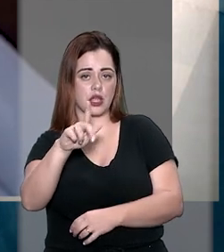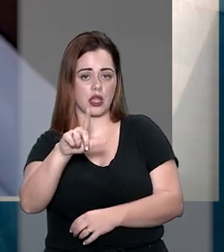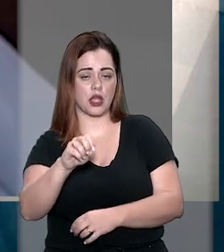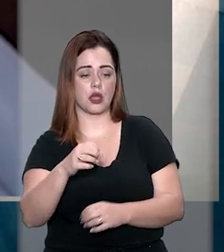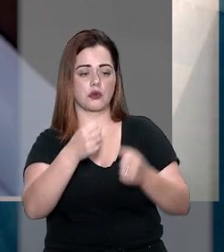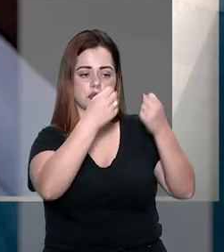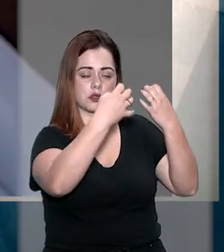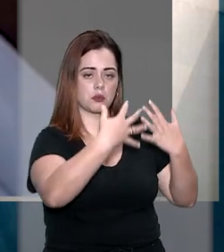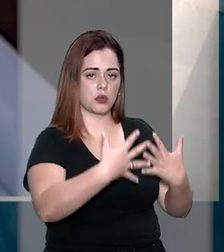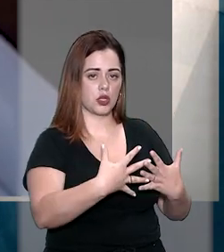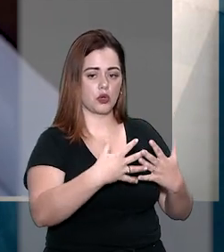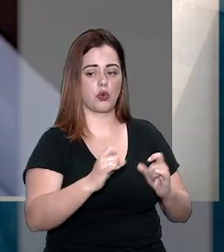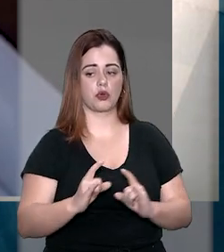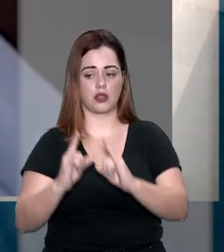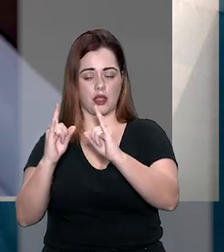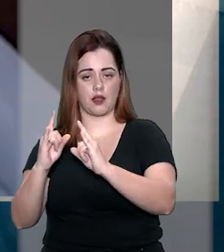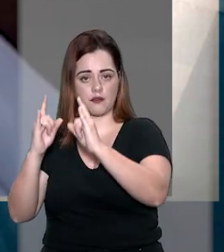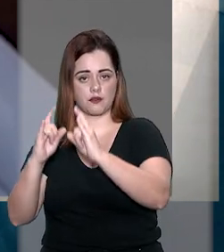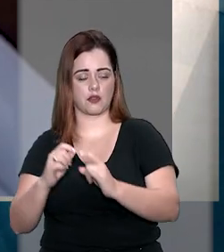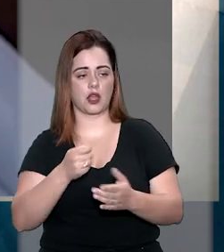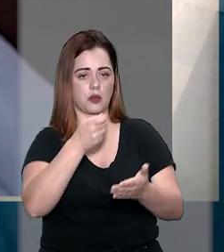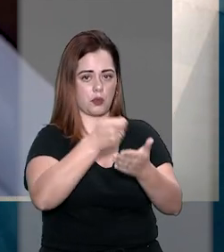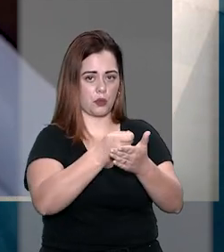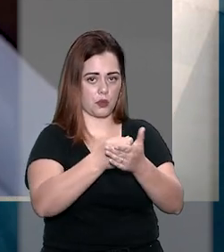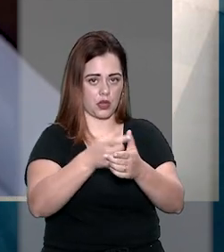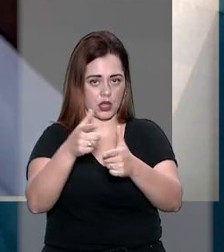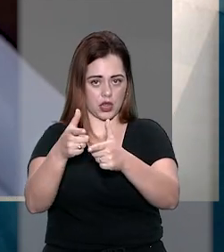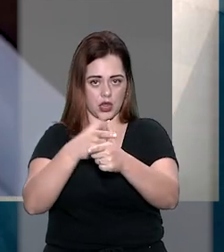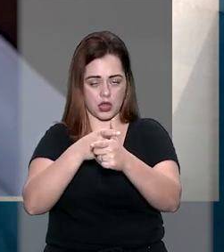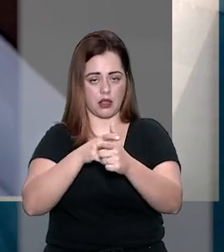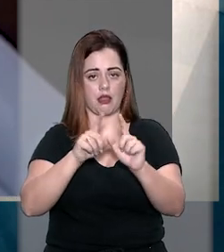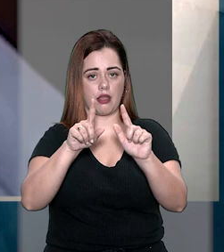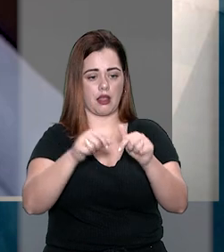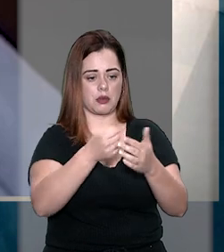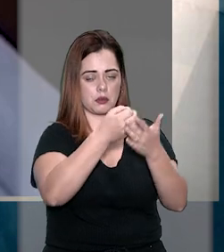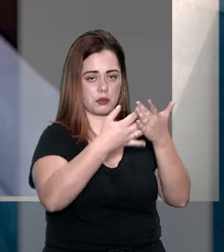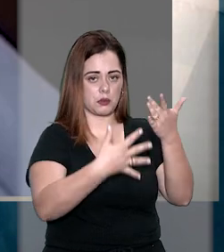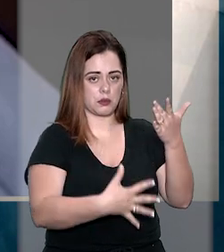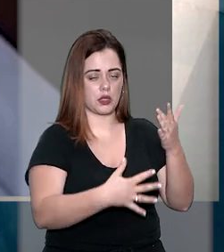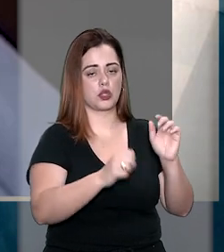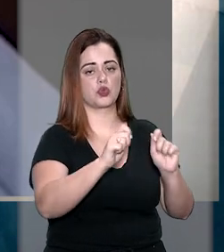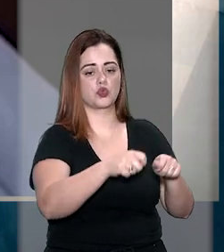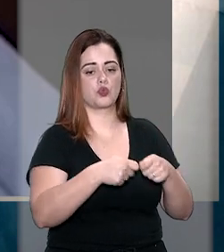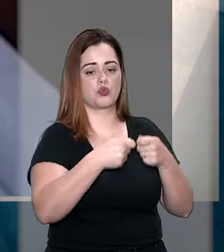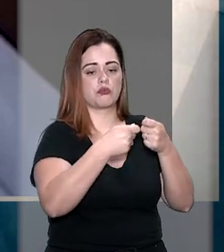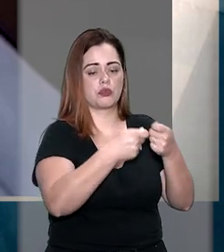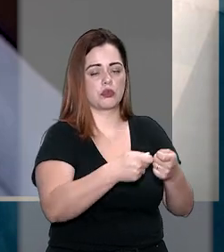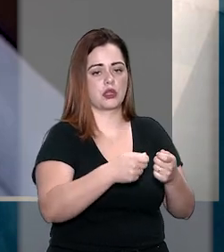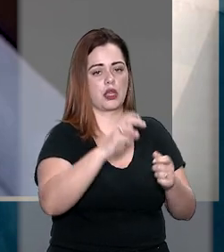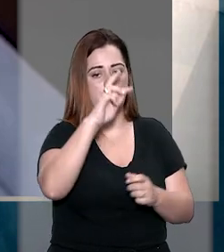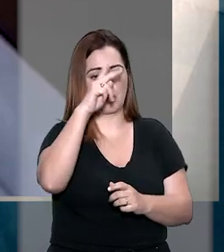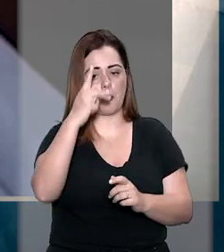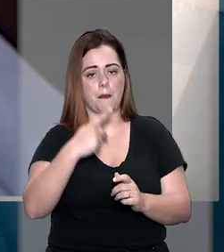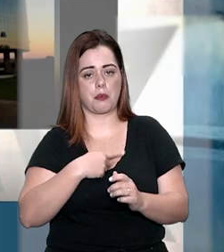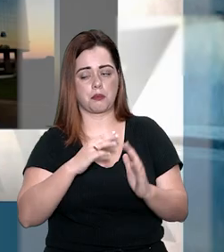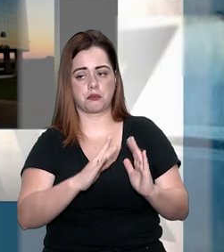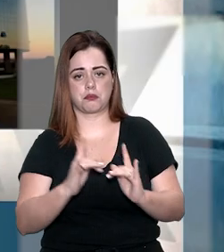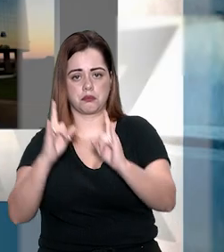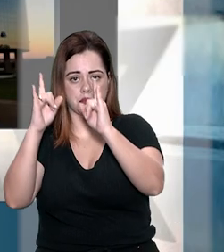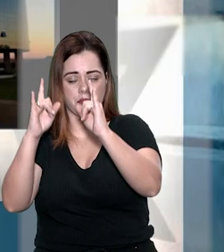explicou que a propriedade conferida ao credor fiduciário é despida dos poderes de domínio e propriedade.